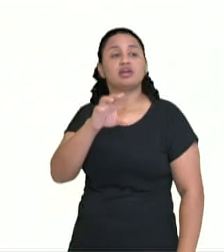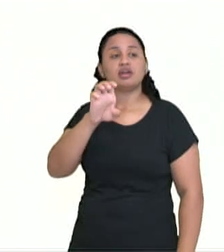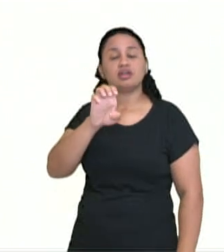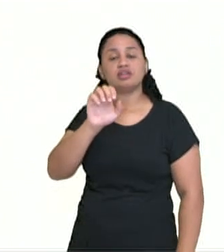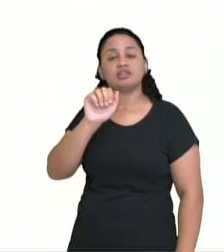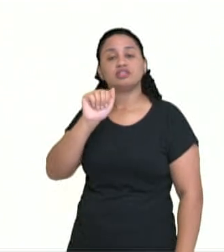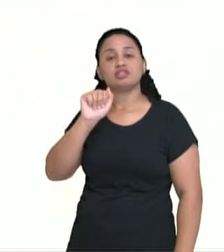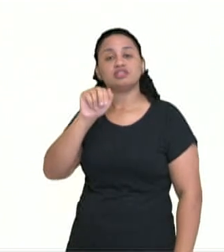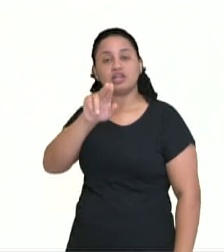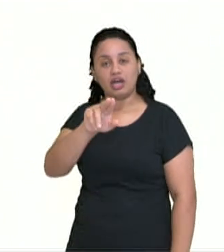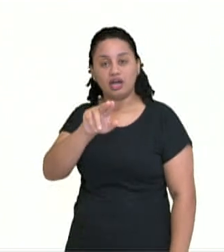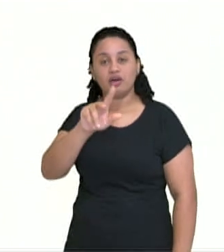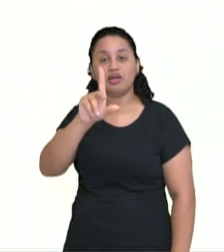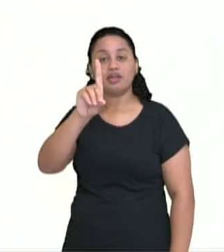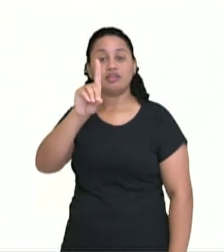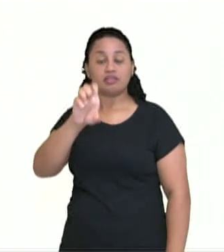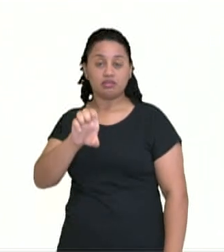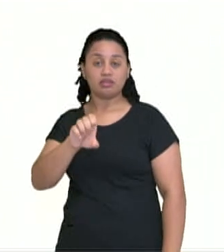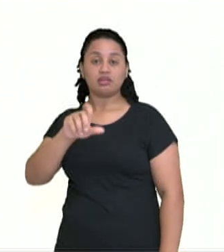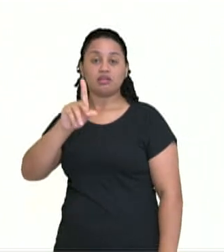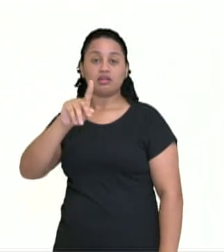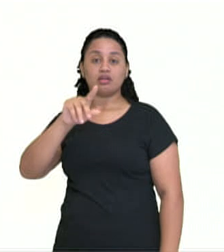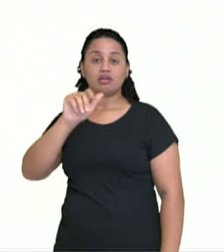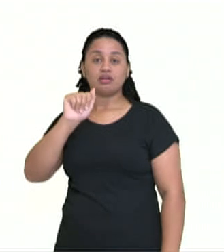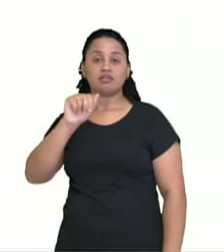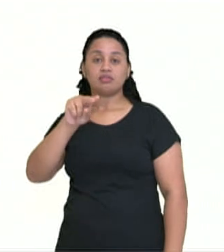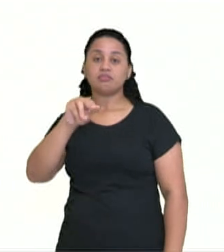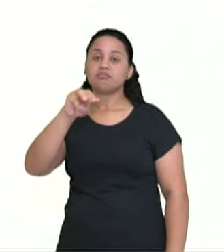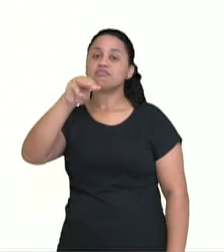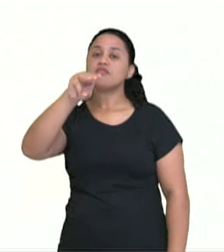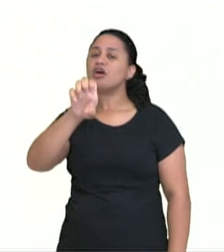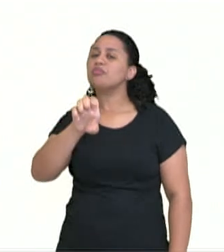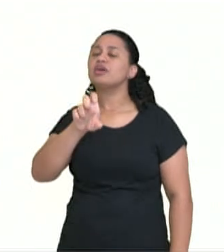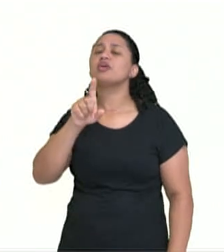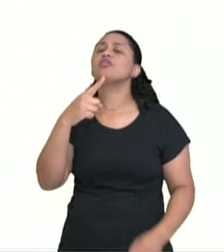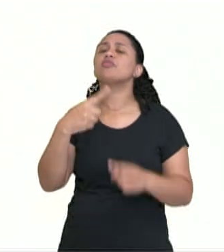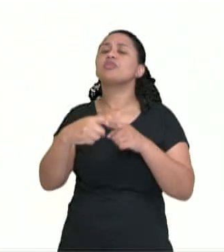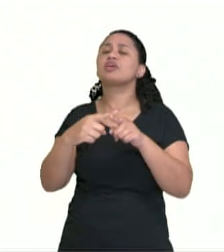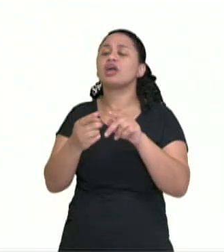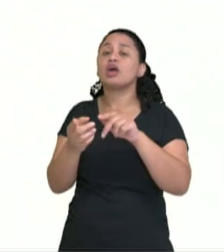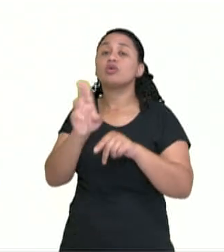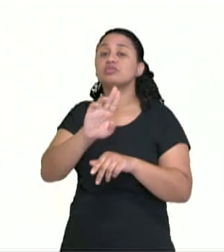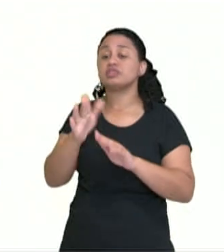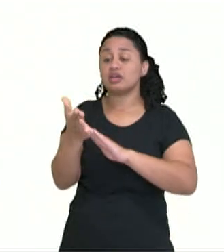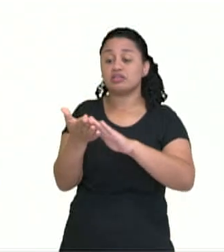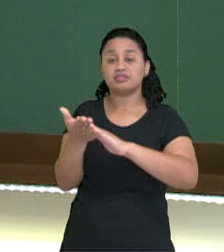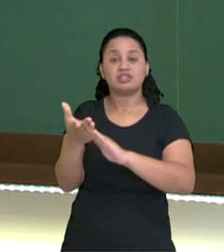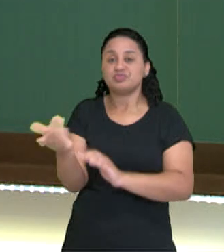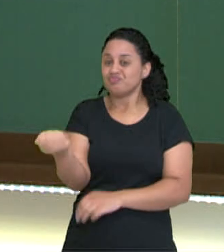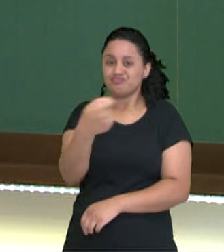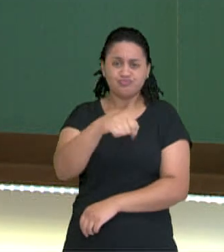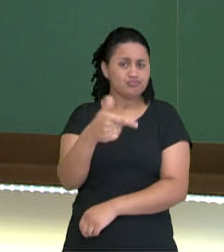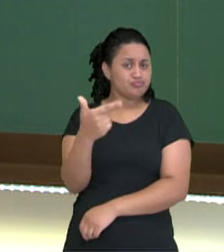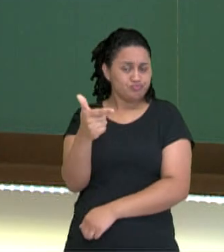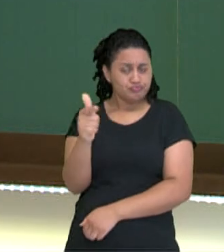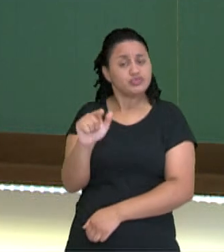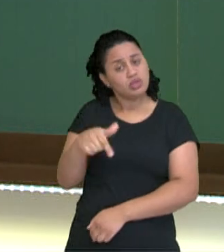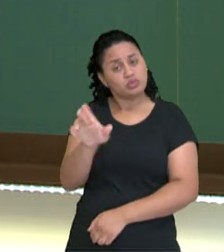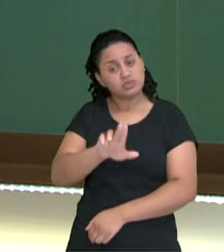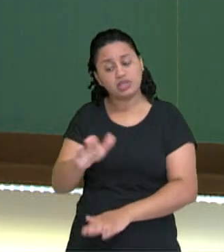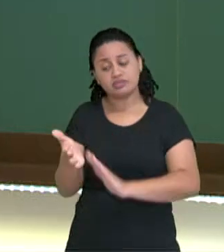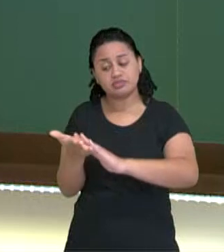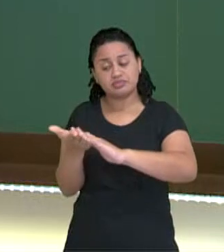Porque era se jogado com a palma da mão, tá? Então, eles não usavam raquete, eles usavam a mão.